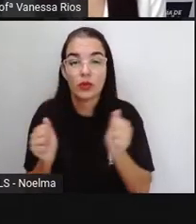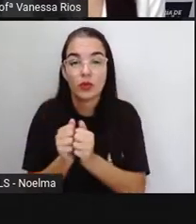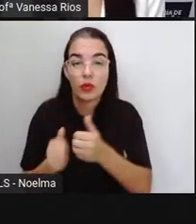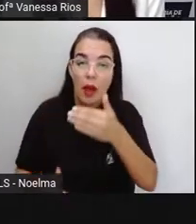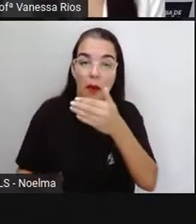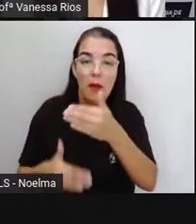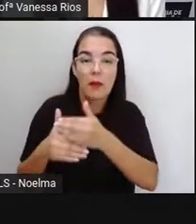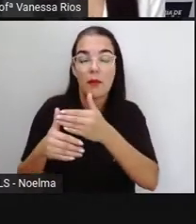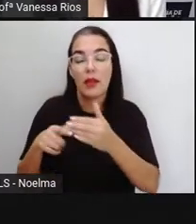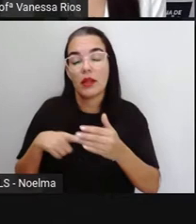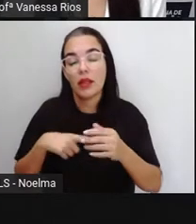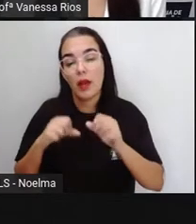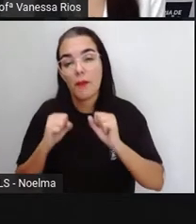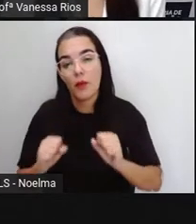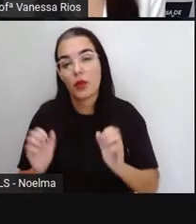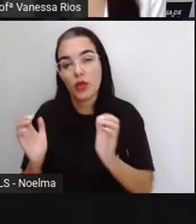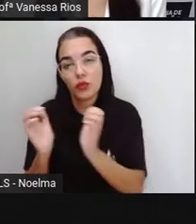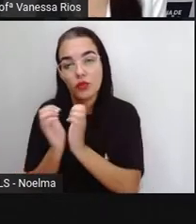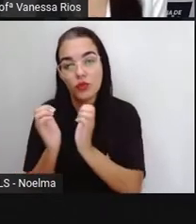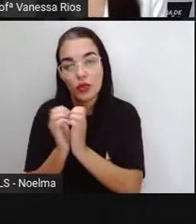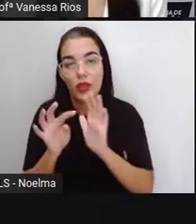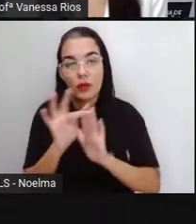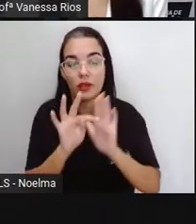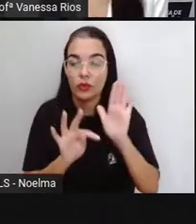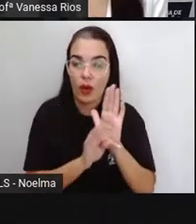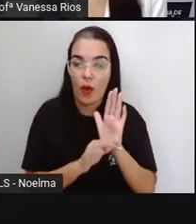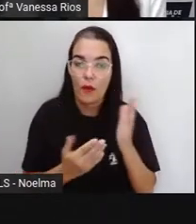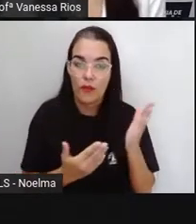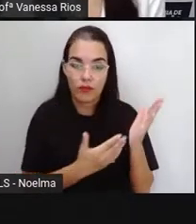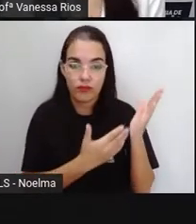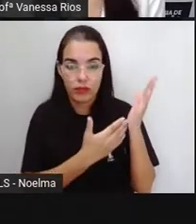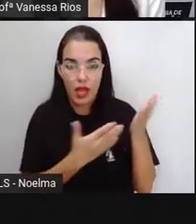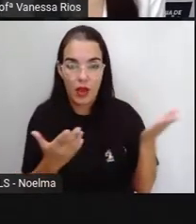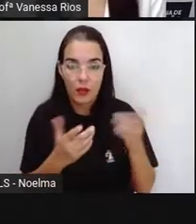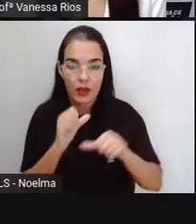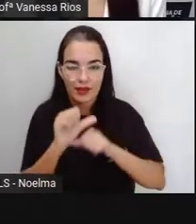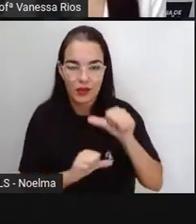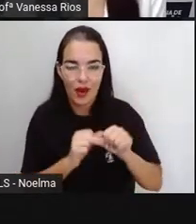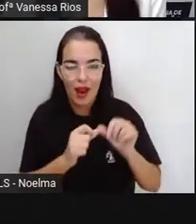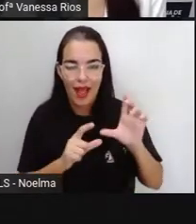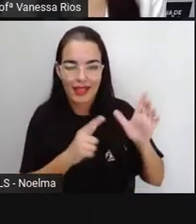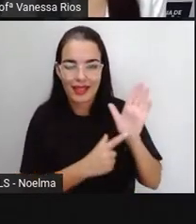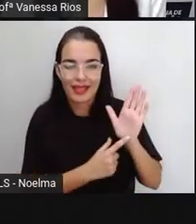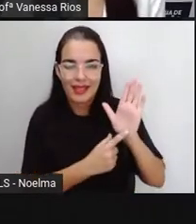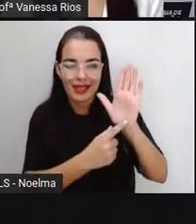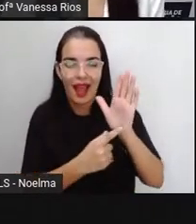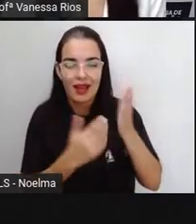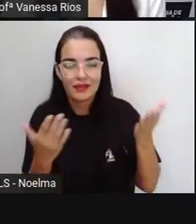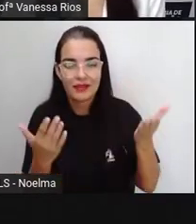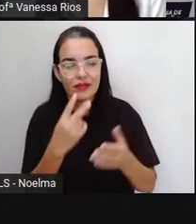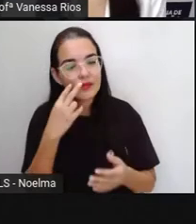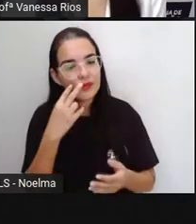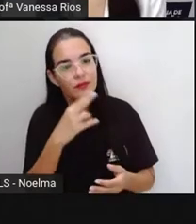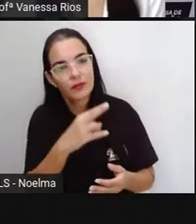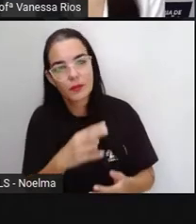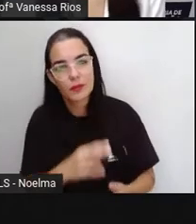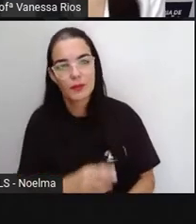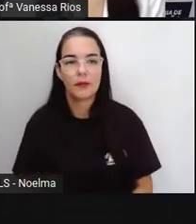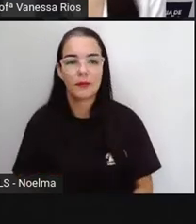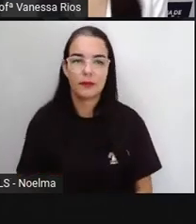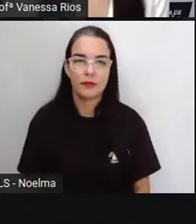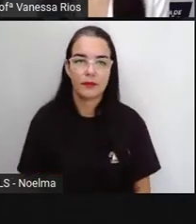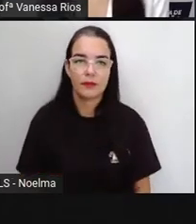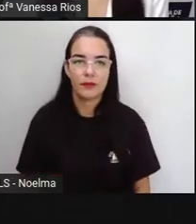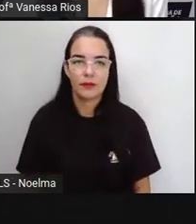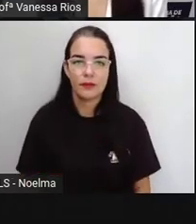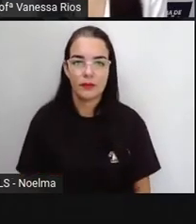aparecer nesse gênero textual. Então a Pro vai mudar de tela agora e vai abrir nessa reportagem para a gente observar. Então